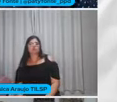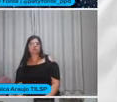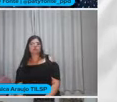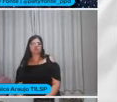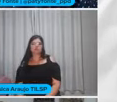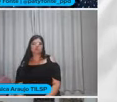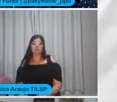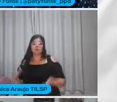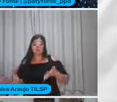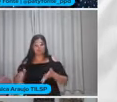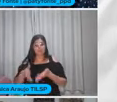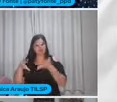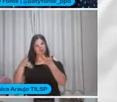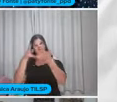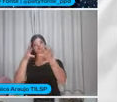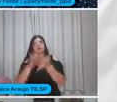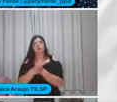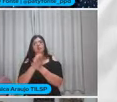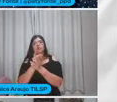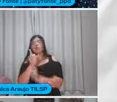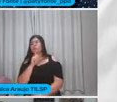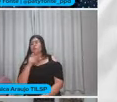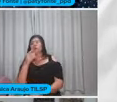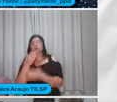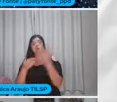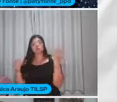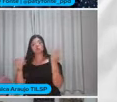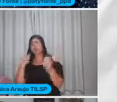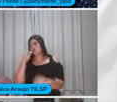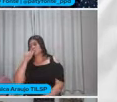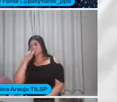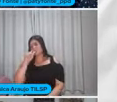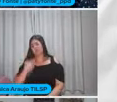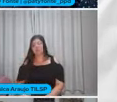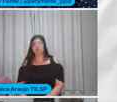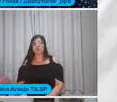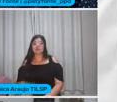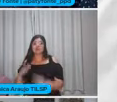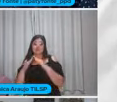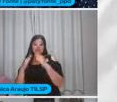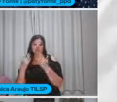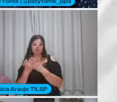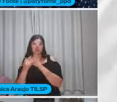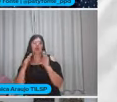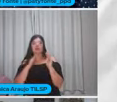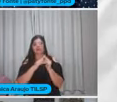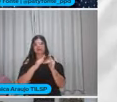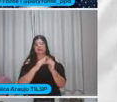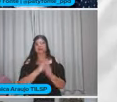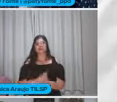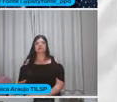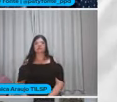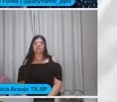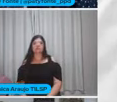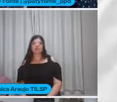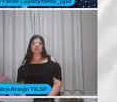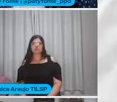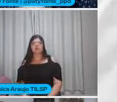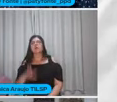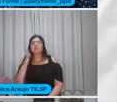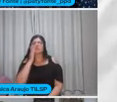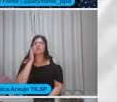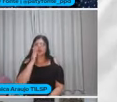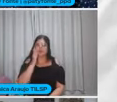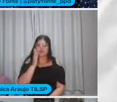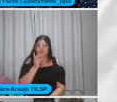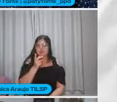Promover O não desperdiço da água Na escola e em casa Será que as crianças sabem